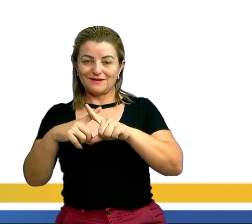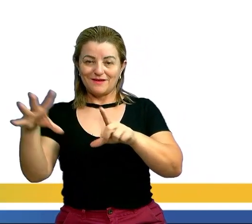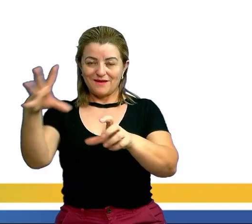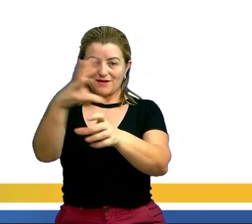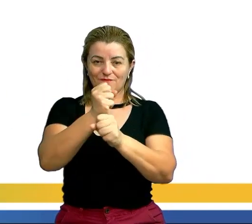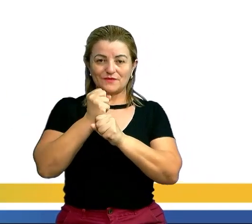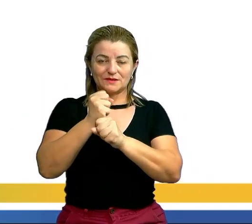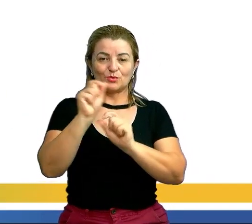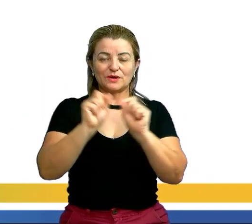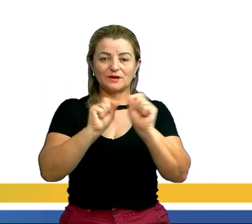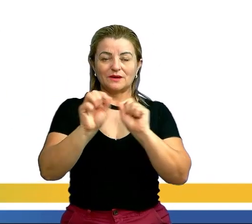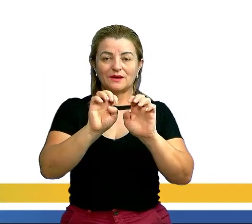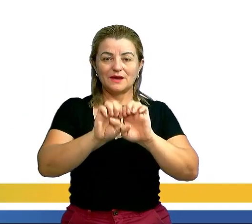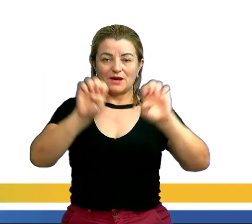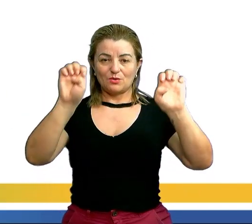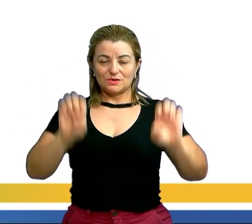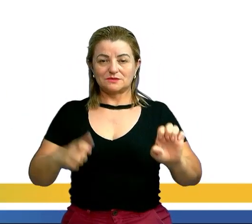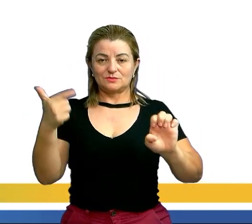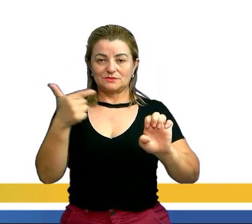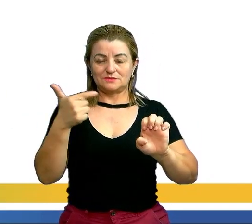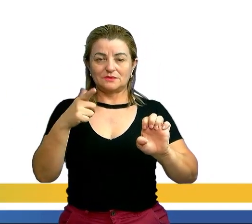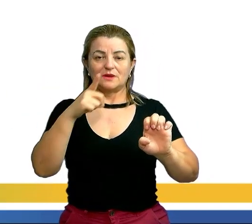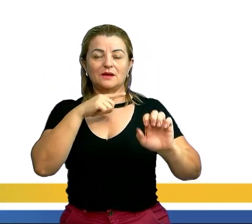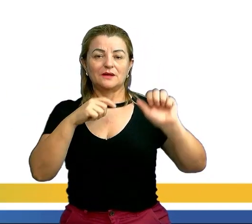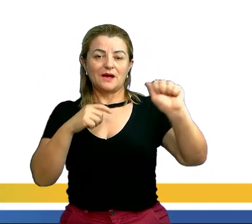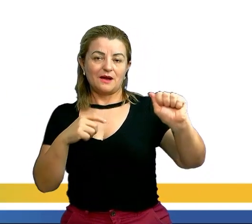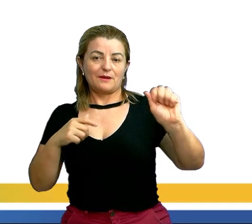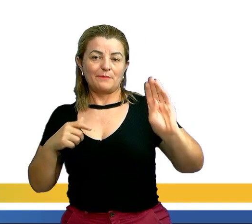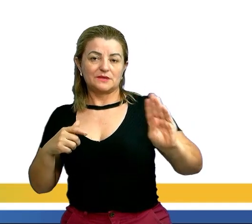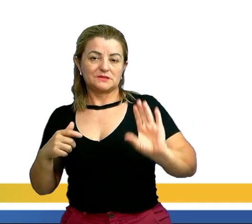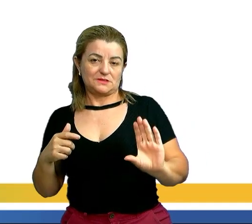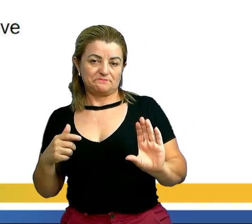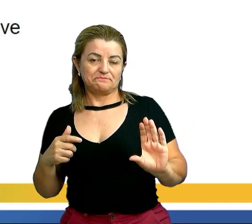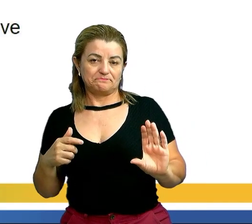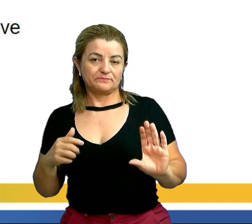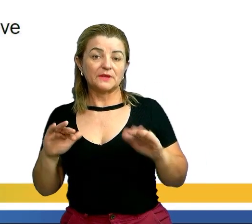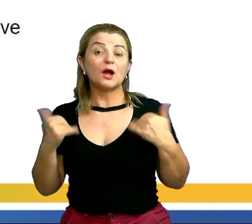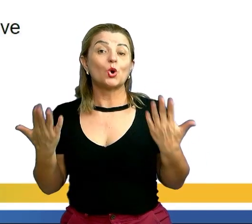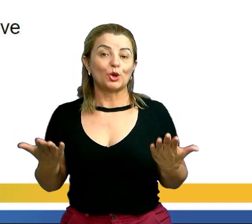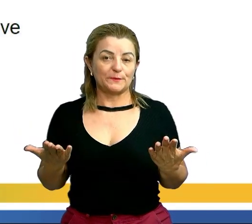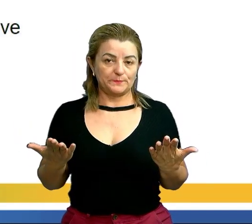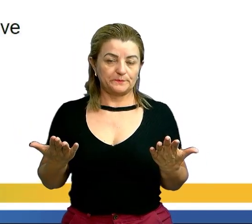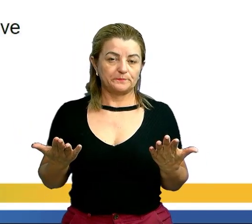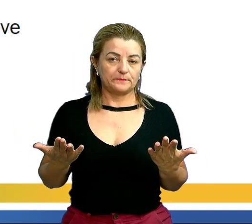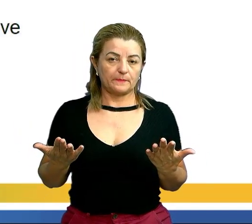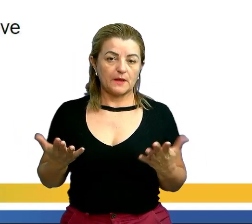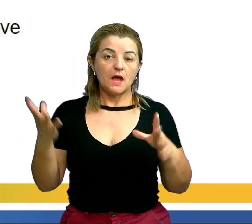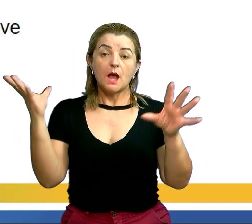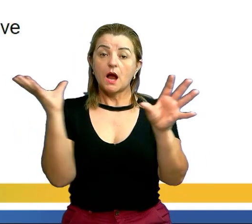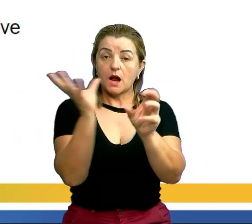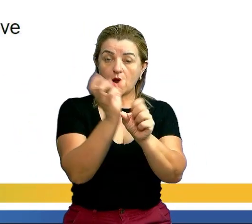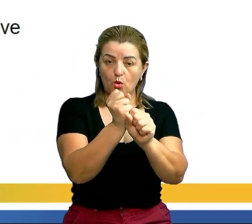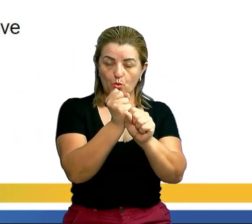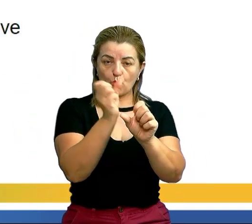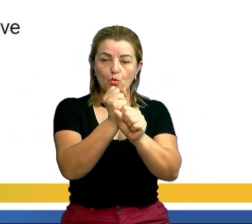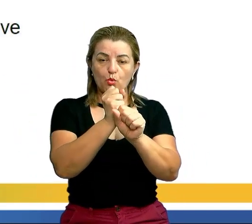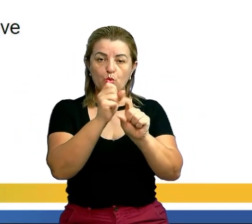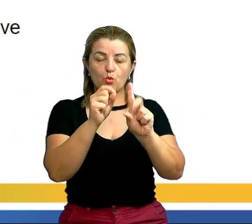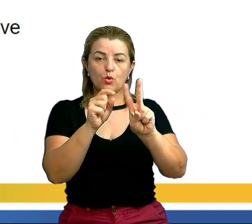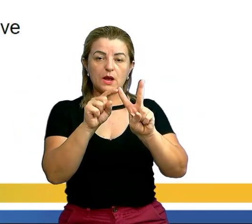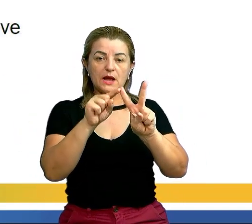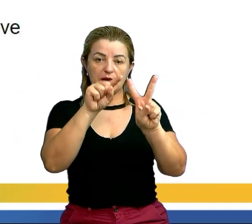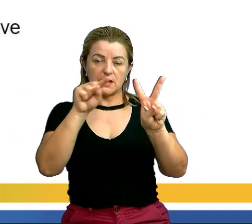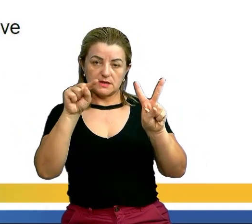equação do segundo grau. Eu tenho A, tenho B e tenho C. E agora? Calculo as raízes através,